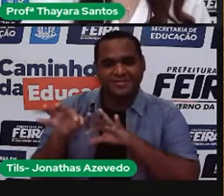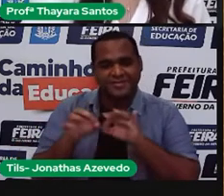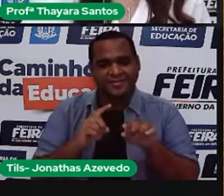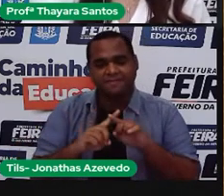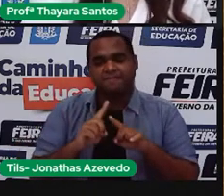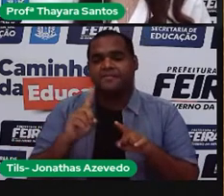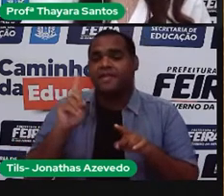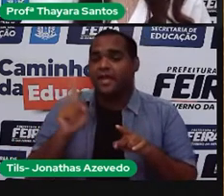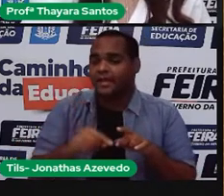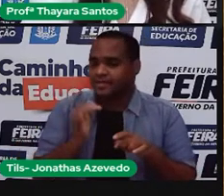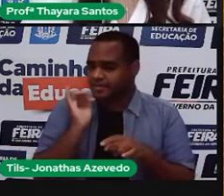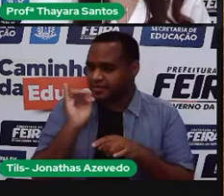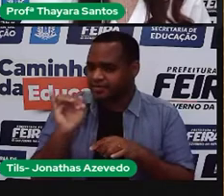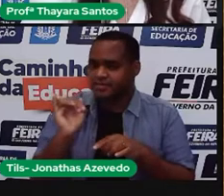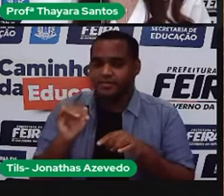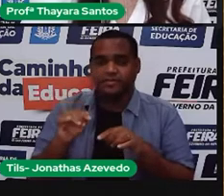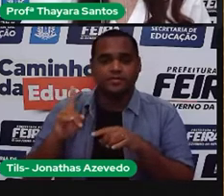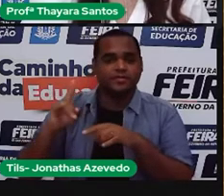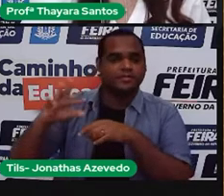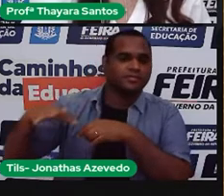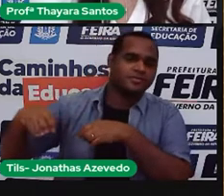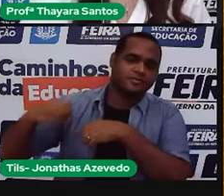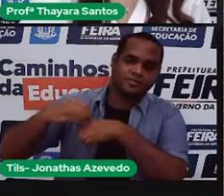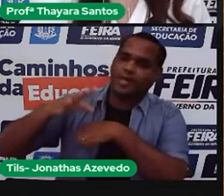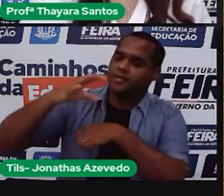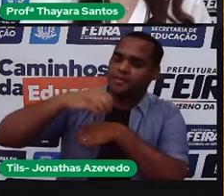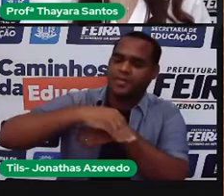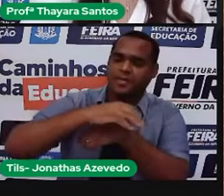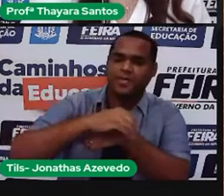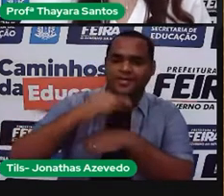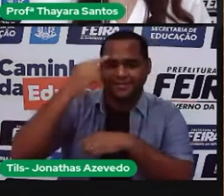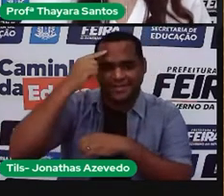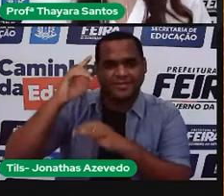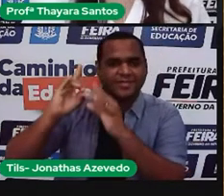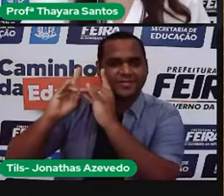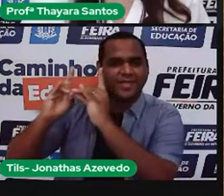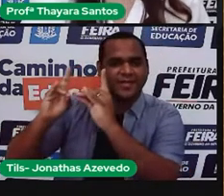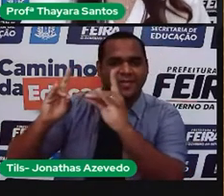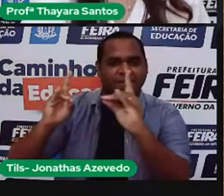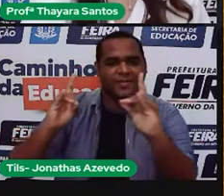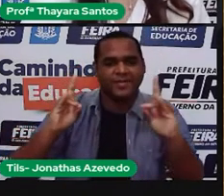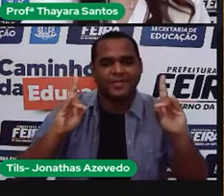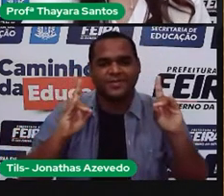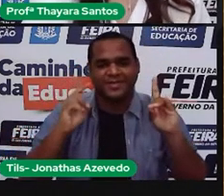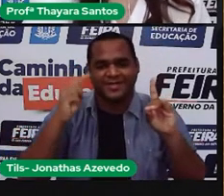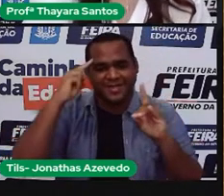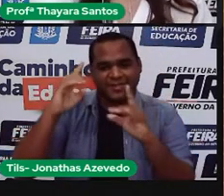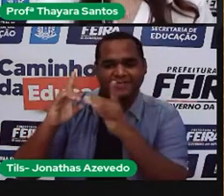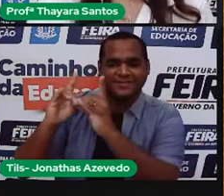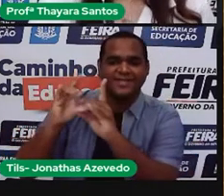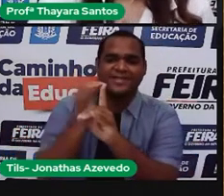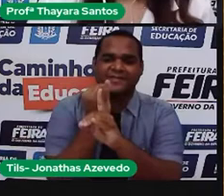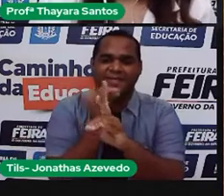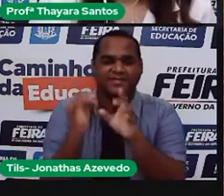energia elétrica e é transportada aqui até a nossa casa por essa fiação.